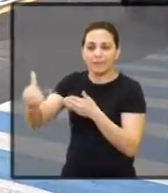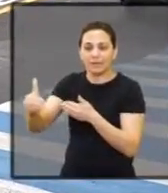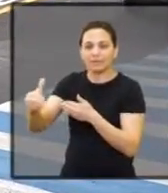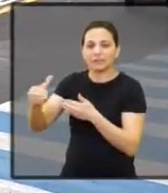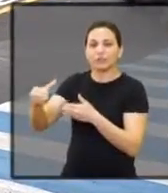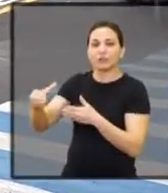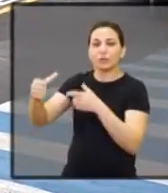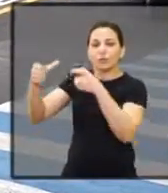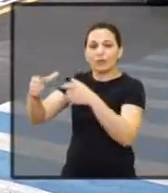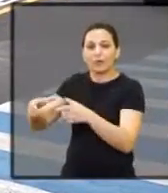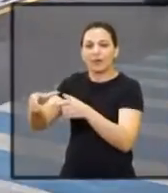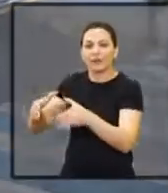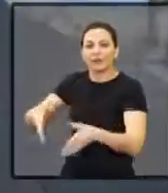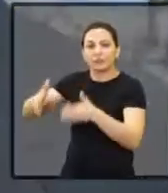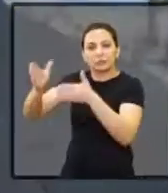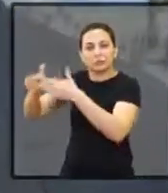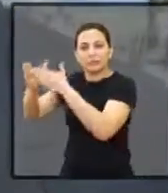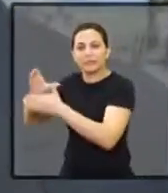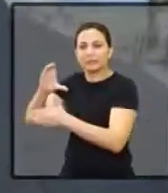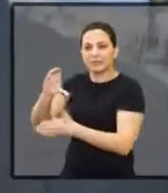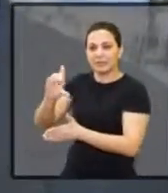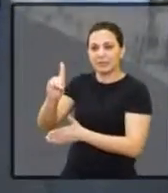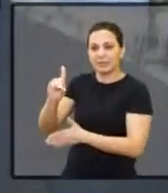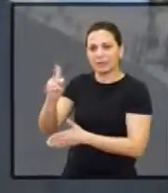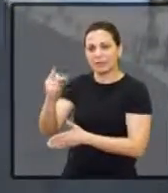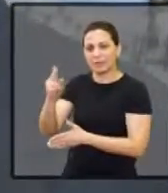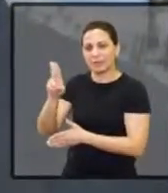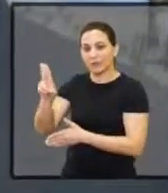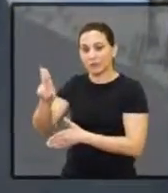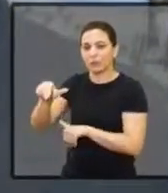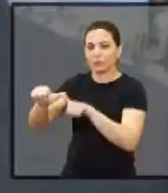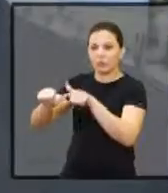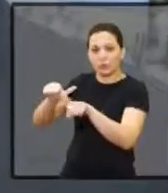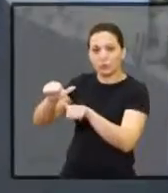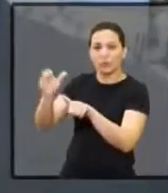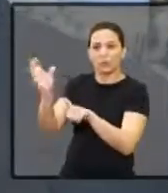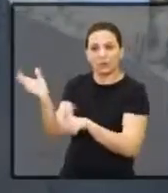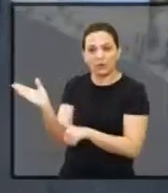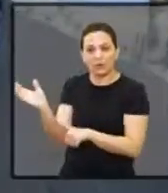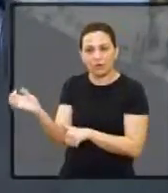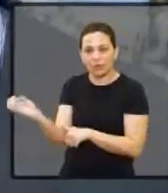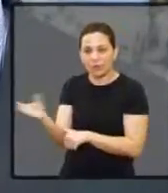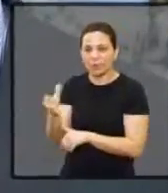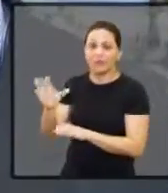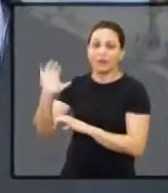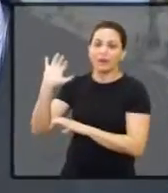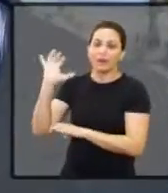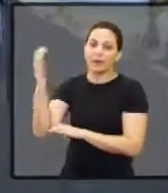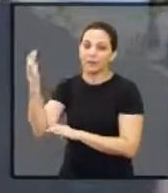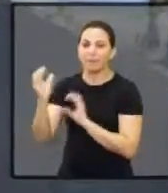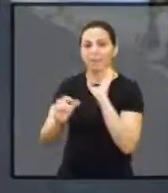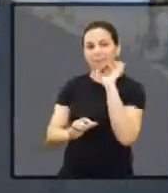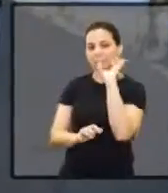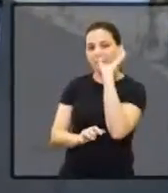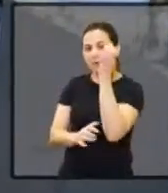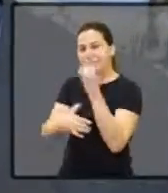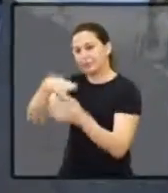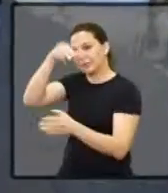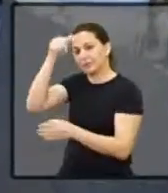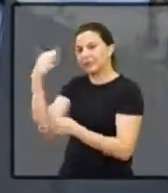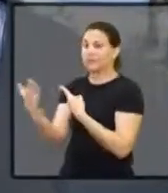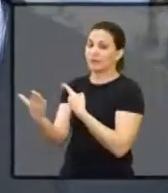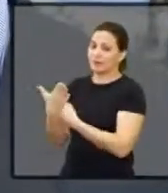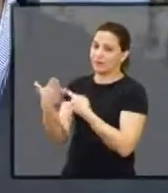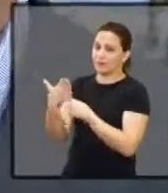comunitário também, do CDHU, que foi desmanchado, fizemos uma praça, o prefeito nos atendeu. E essa área